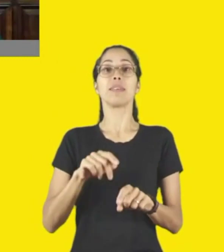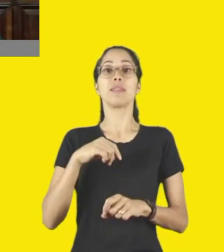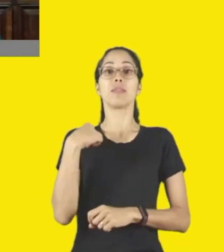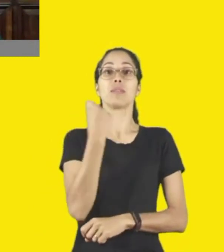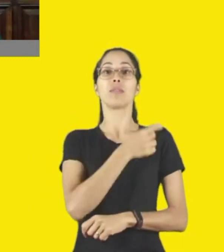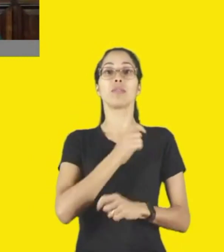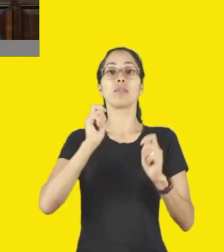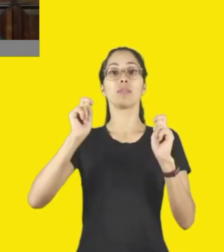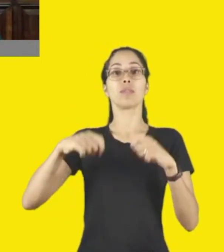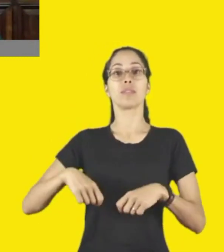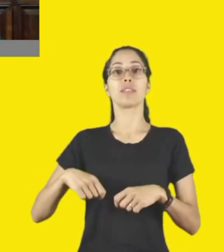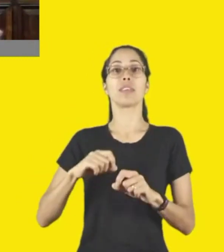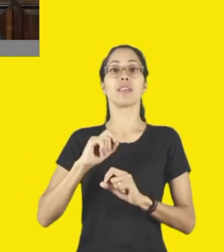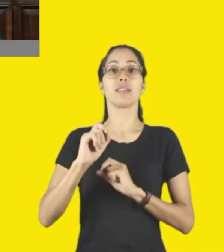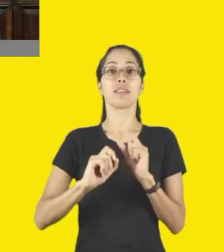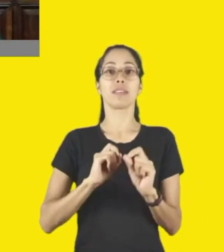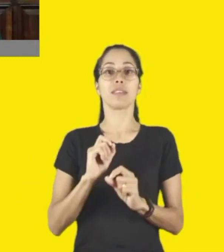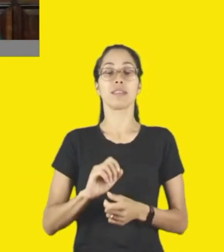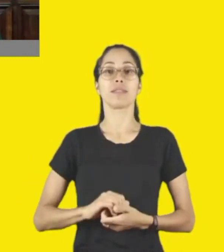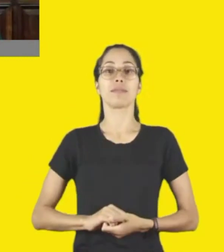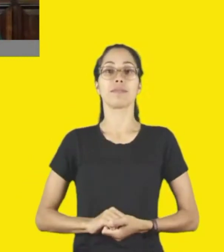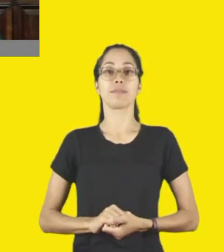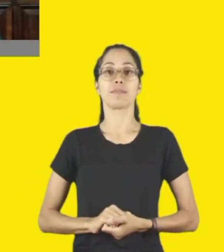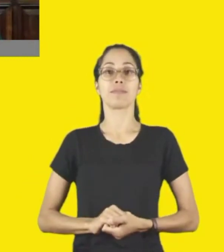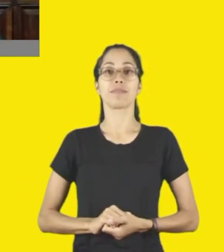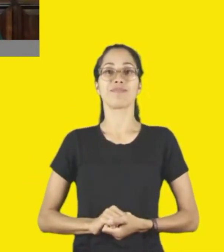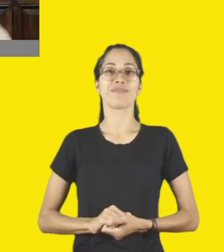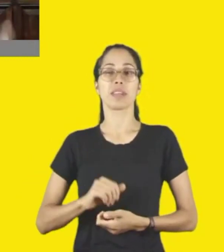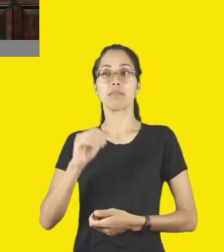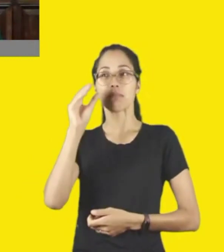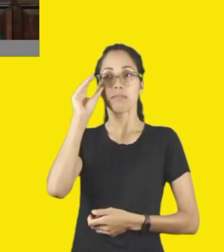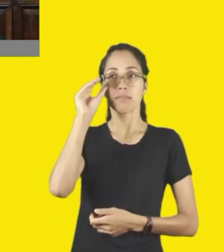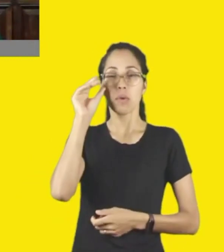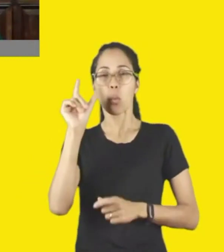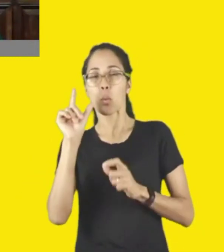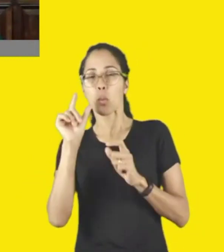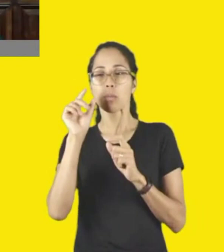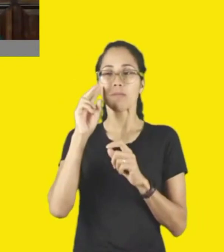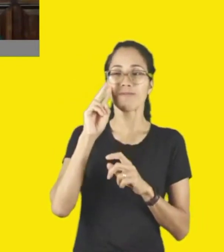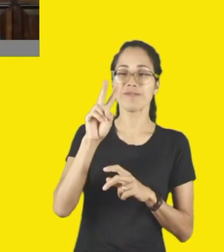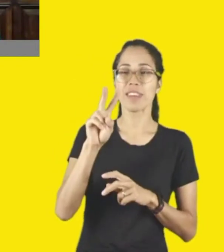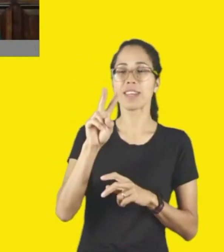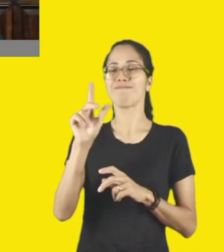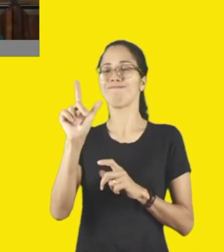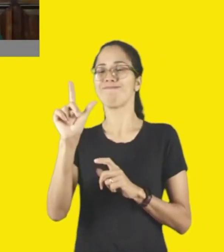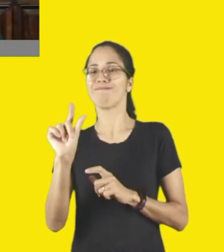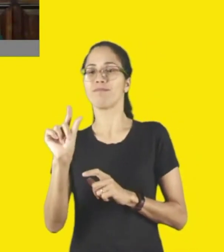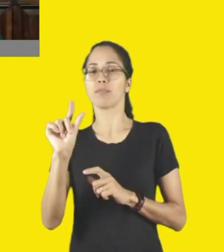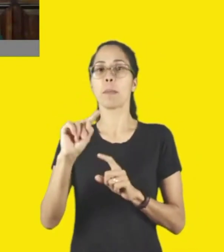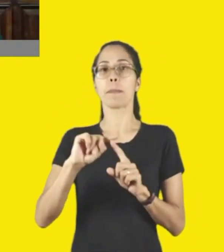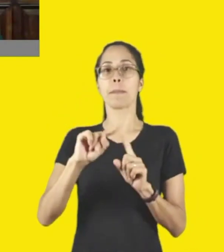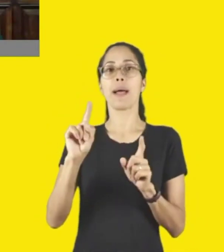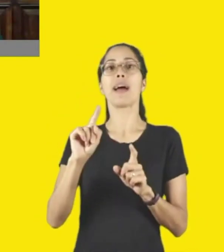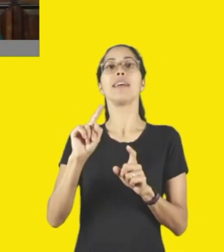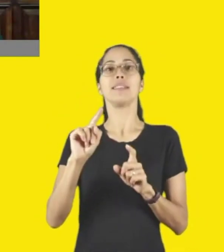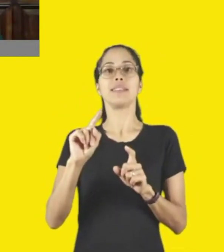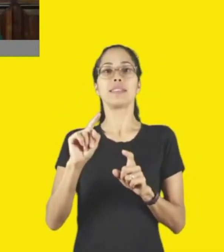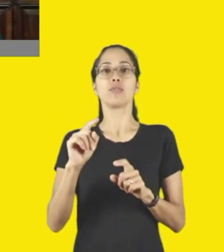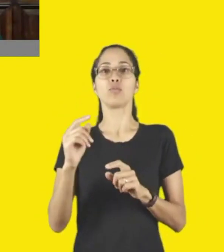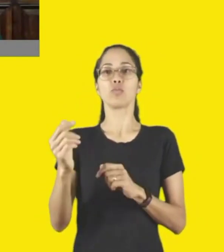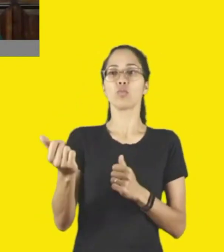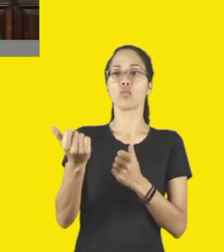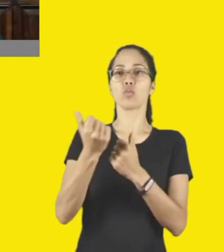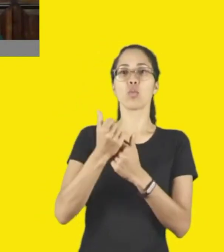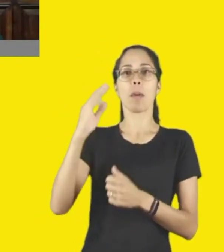dizer que realmente a gente ainda enxerga muito pouco, mas a gente enxerga muito mais porque a gente pode ter os parceiros como o